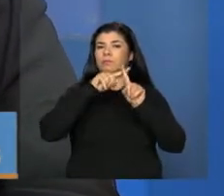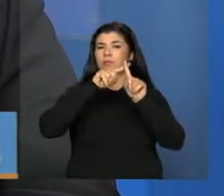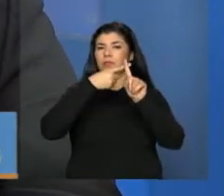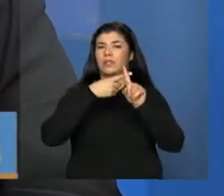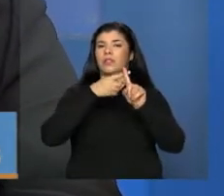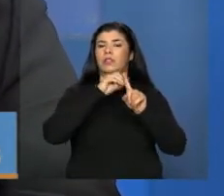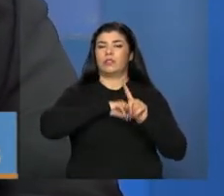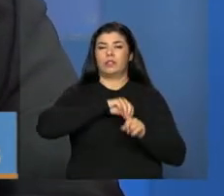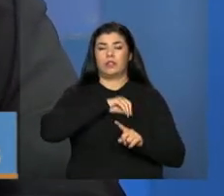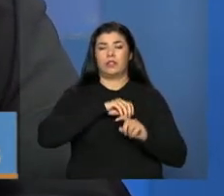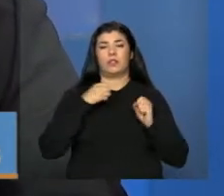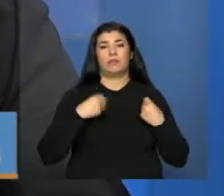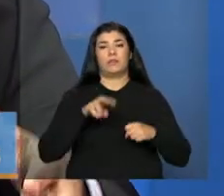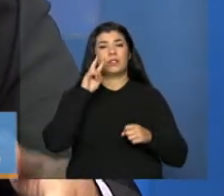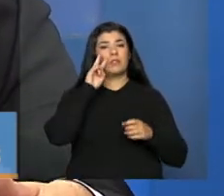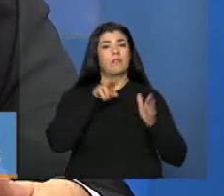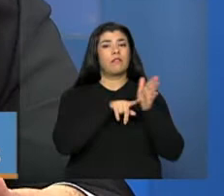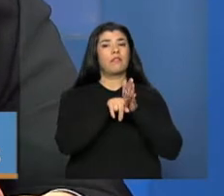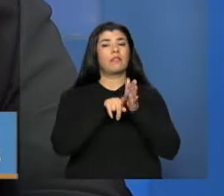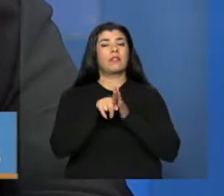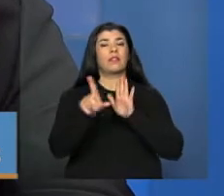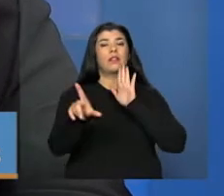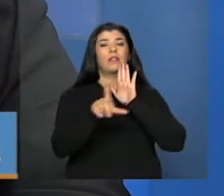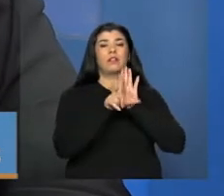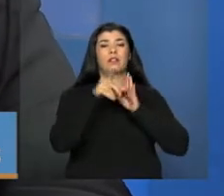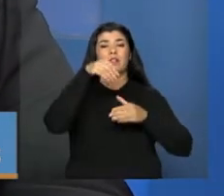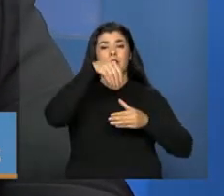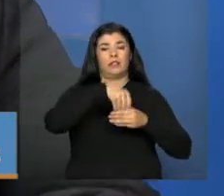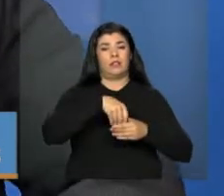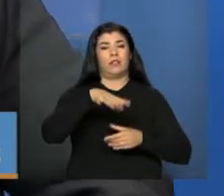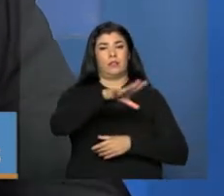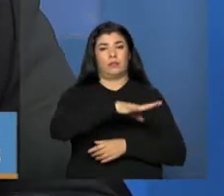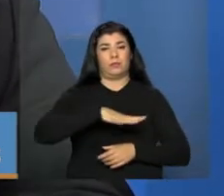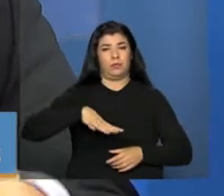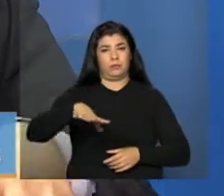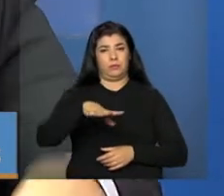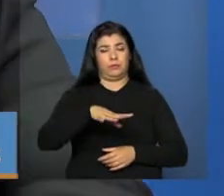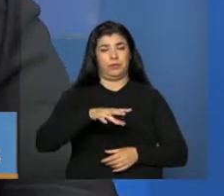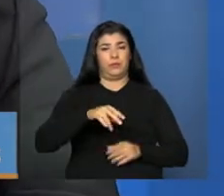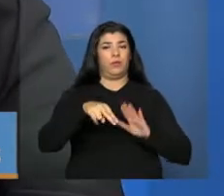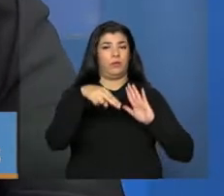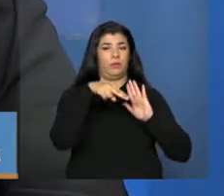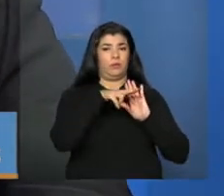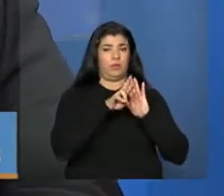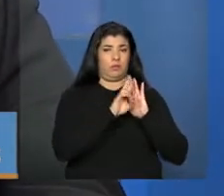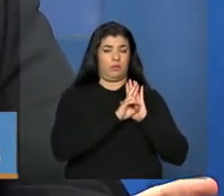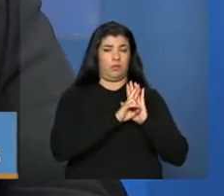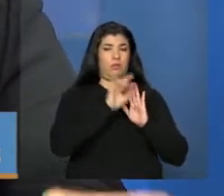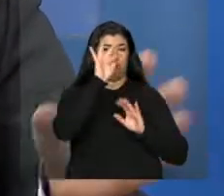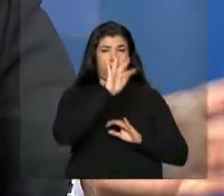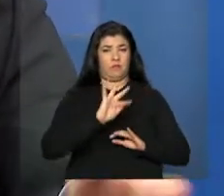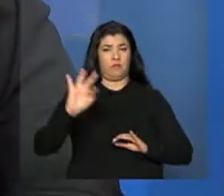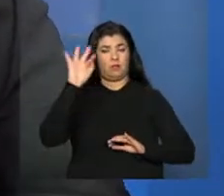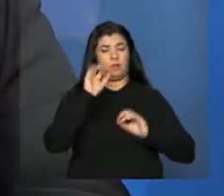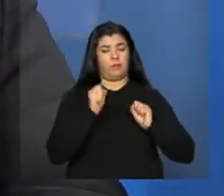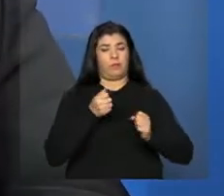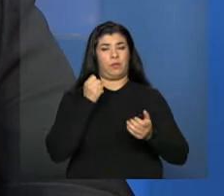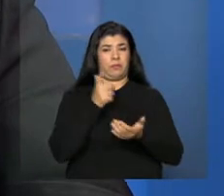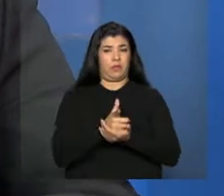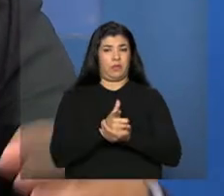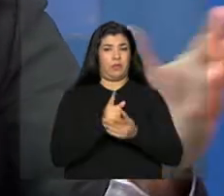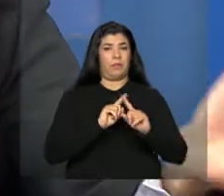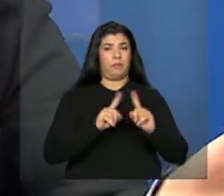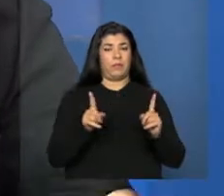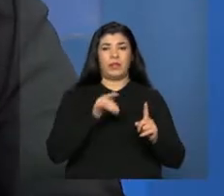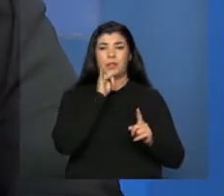tem que ver a legalidade no âmbito local, ou seja, a norma federal possibilita o pagamento, mas a gratificação ou